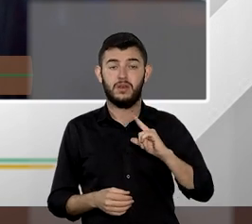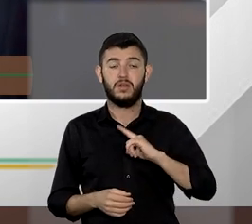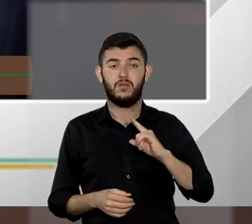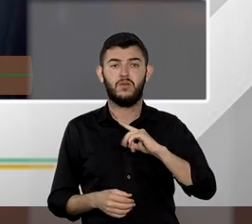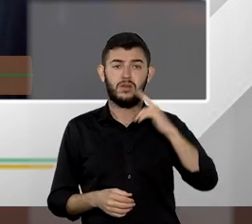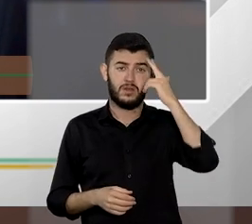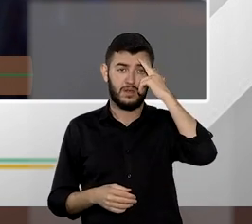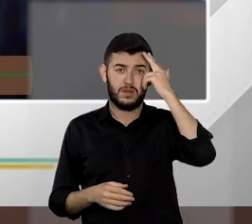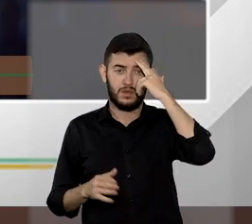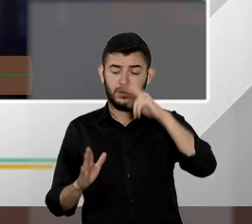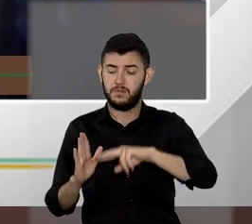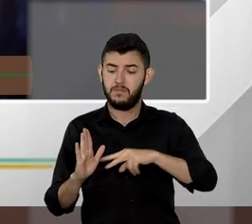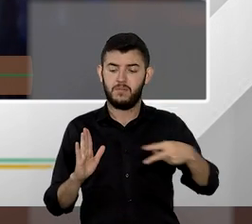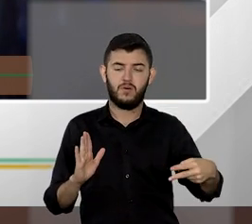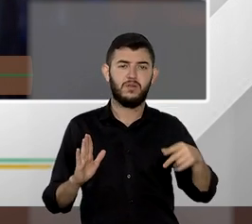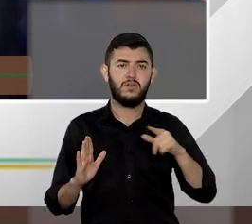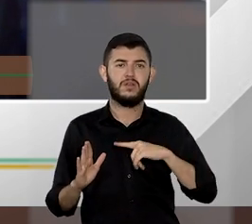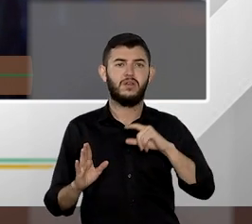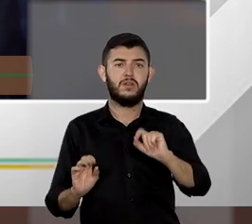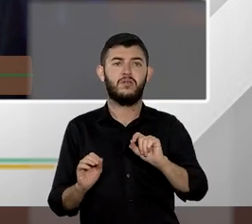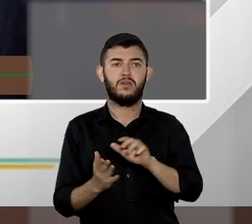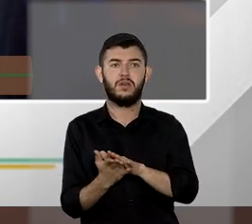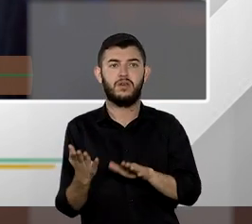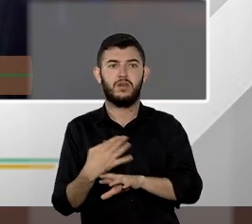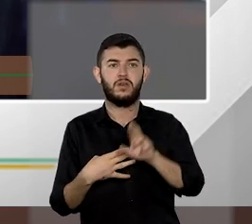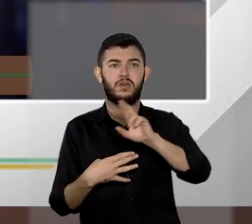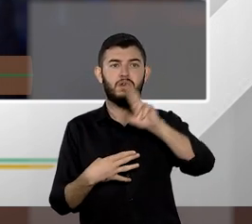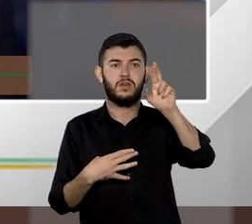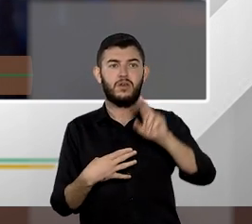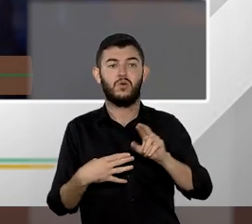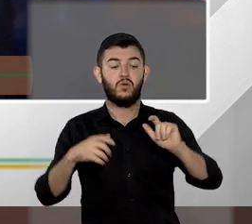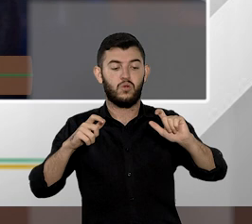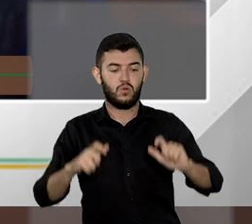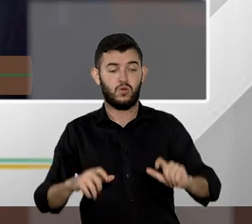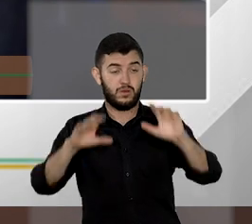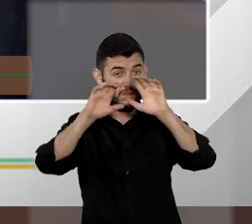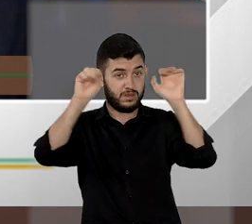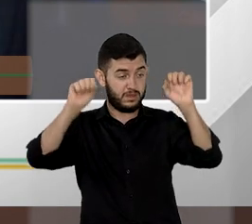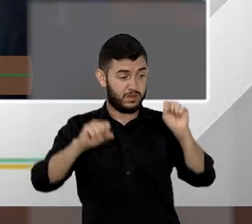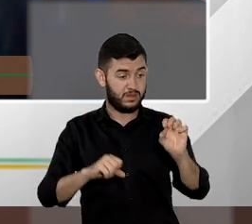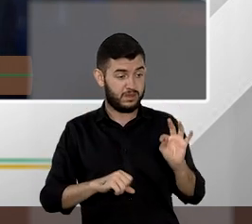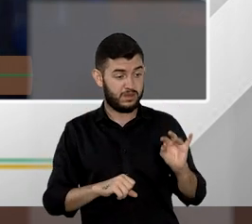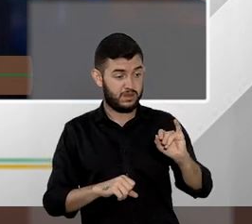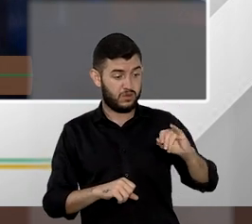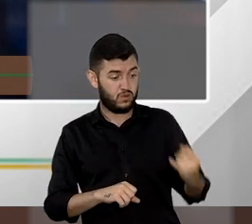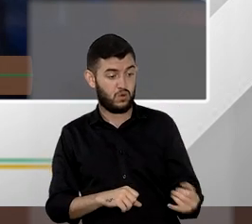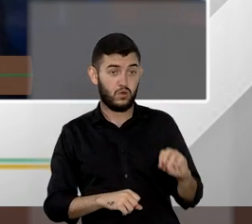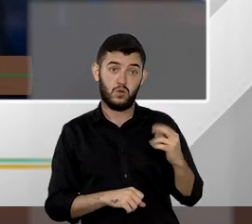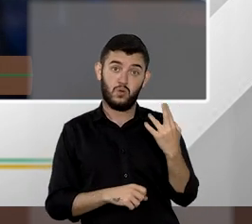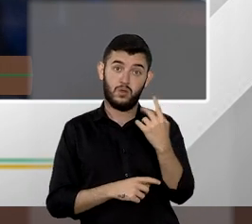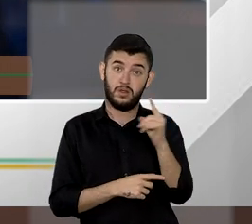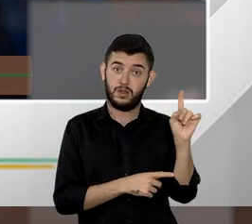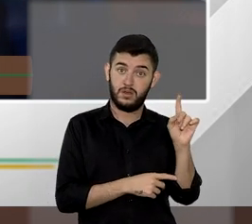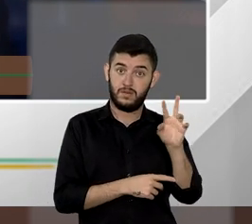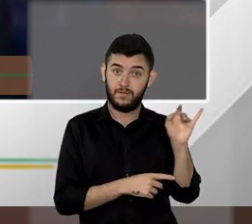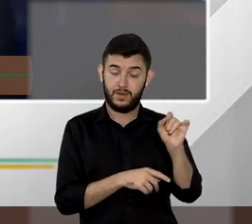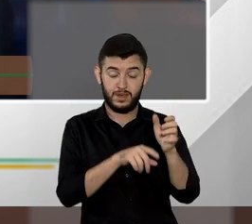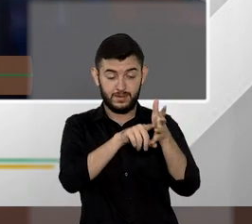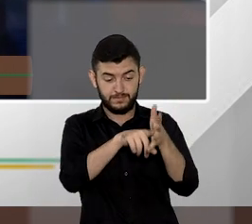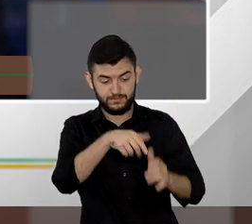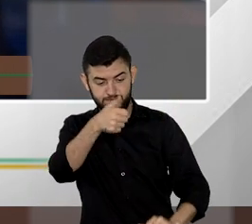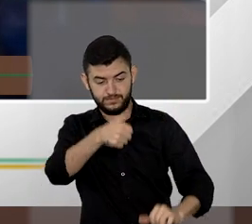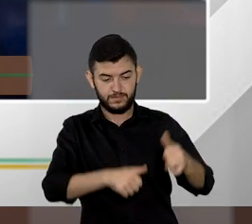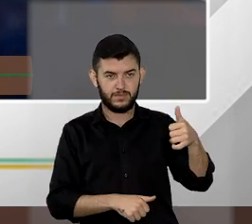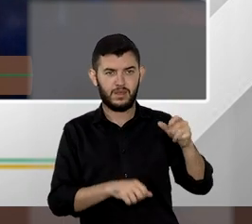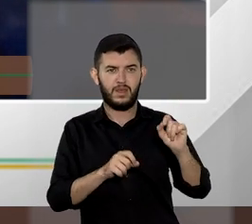subir para o superior tribunal de justiça ou não fará a análise da relevância fará a análise da da hipótese ligada à